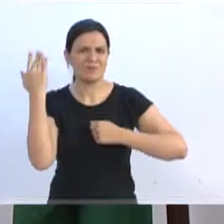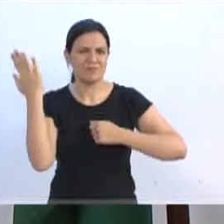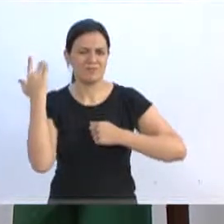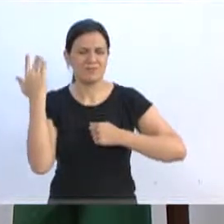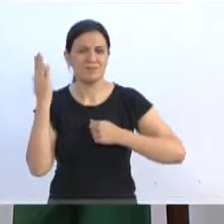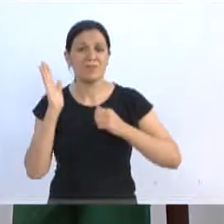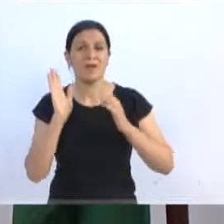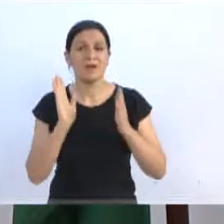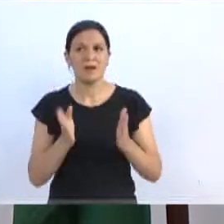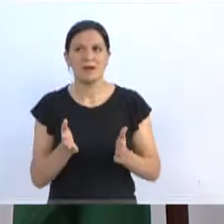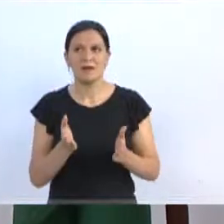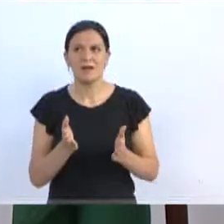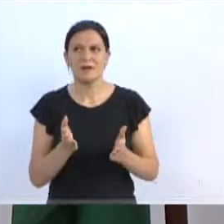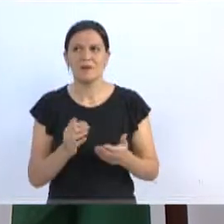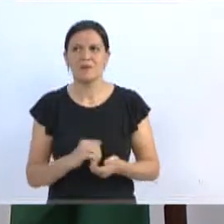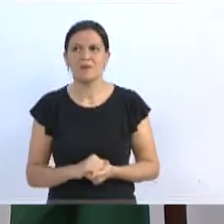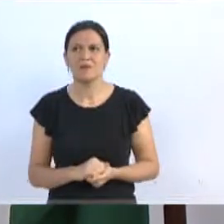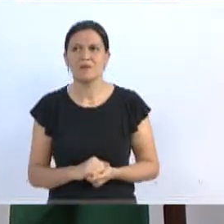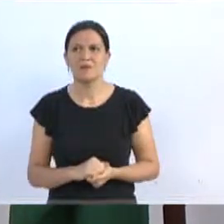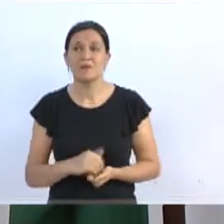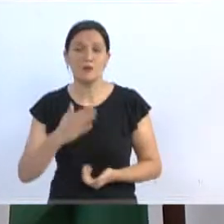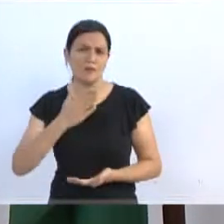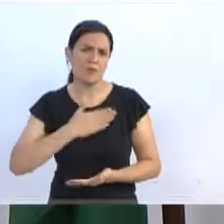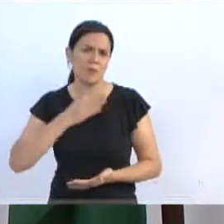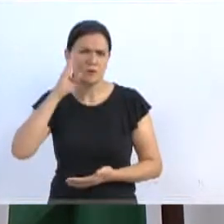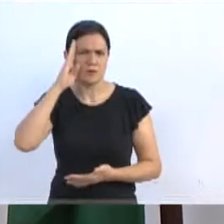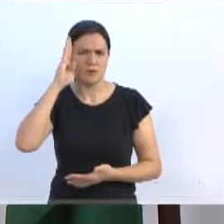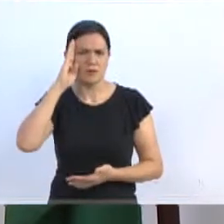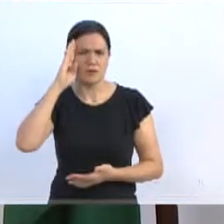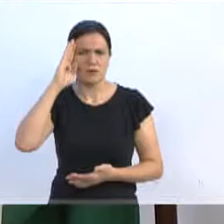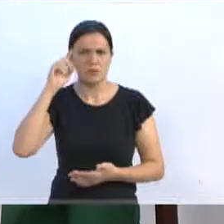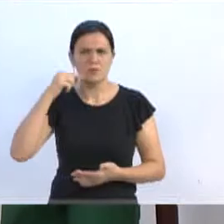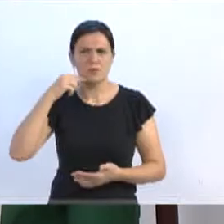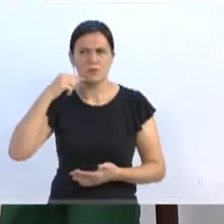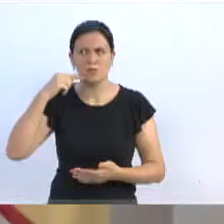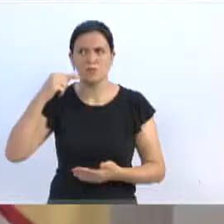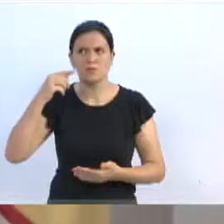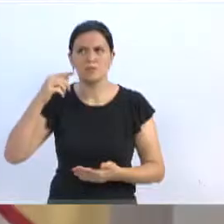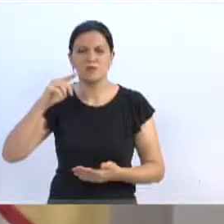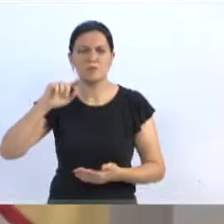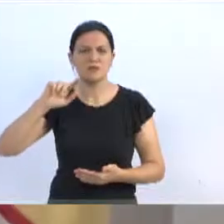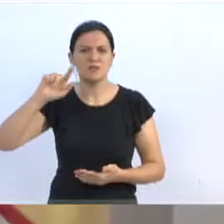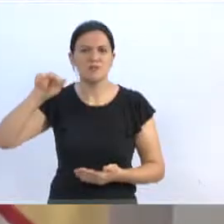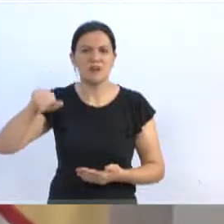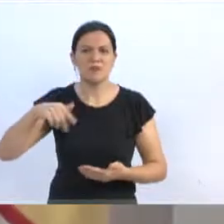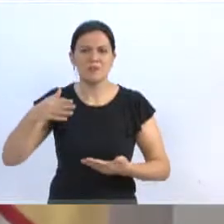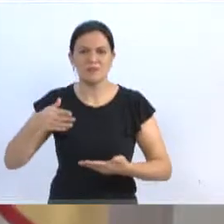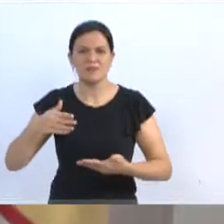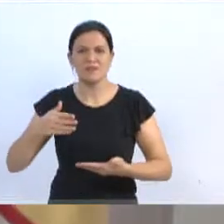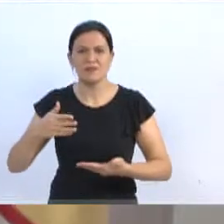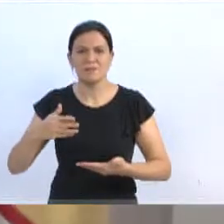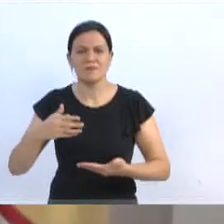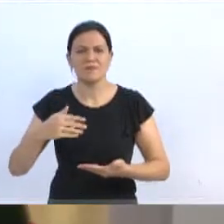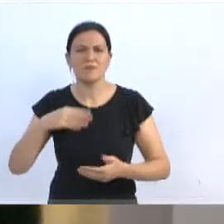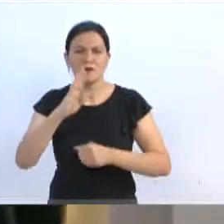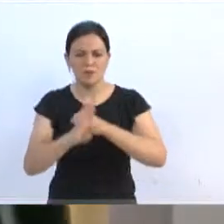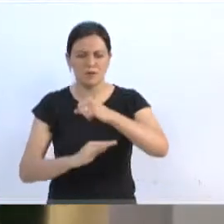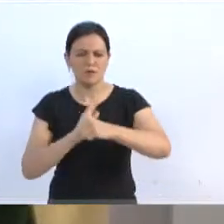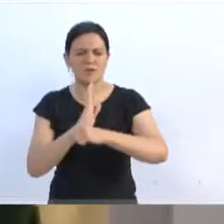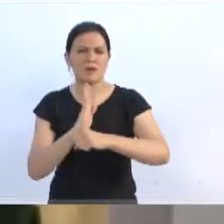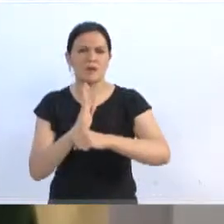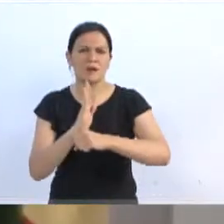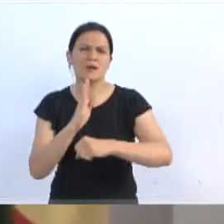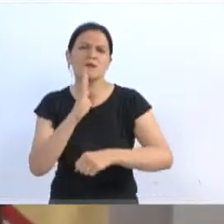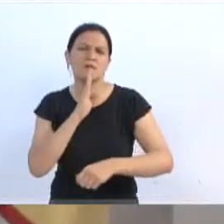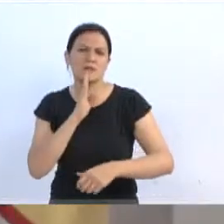E agora, ele foi meu soldado, teve a instrução comigo, o vereador Zeca, o senhor que conhece muito bem o que se fala da farda, o